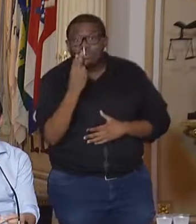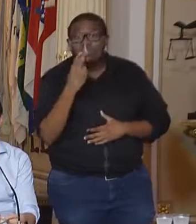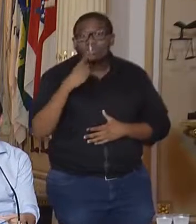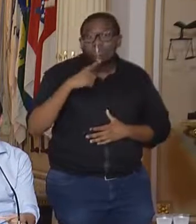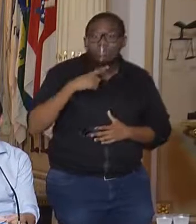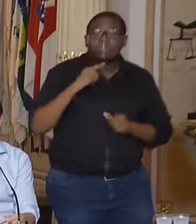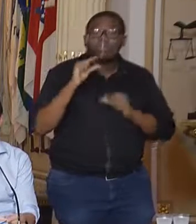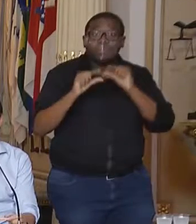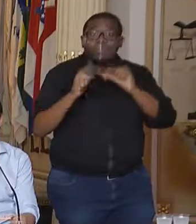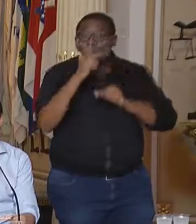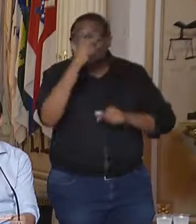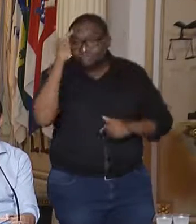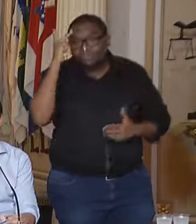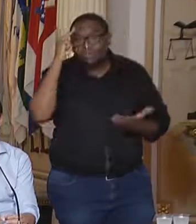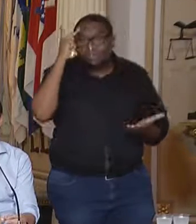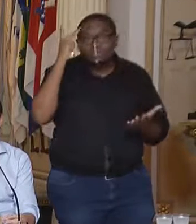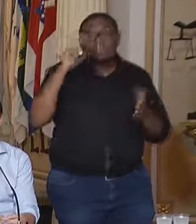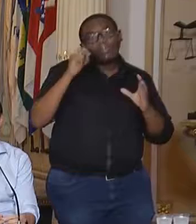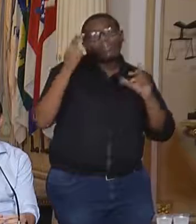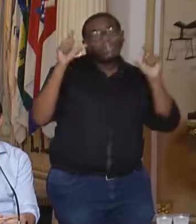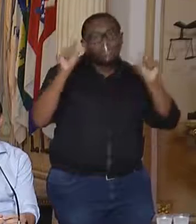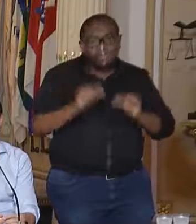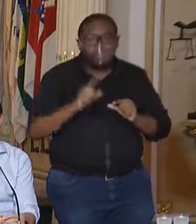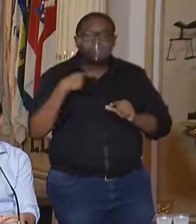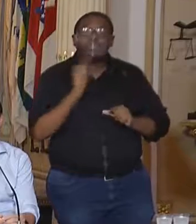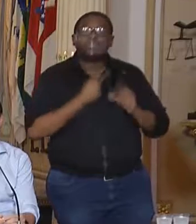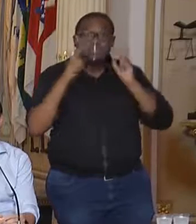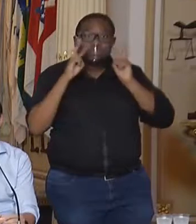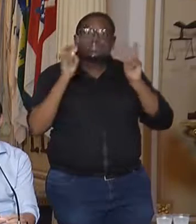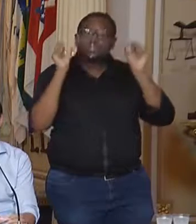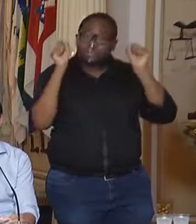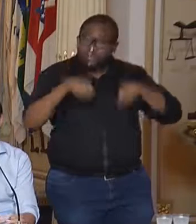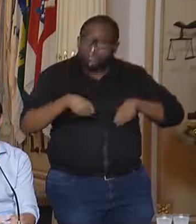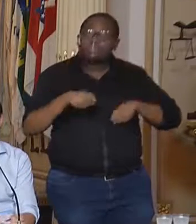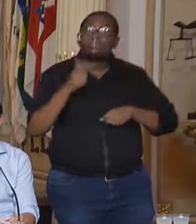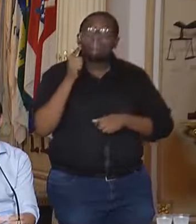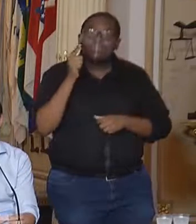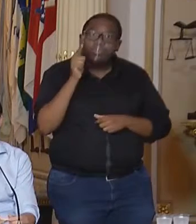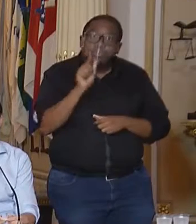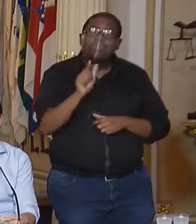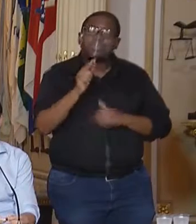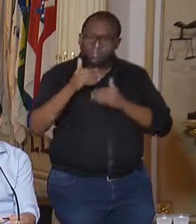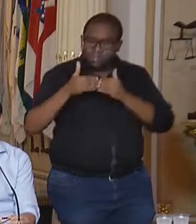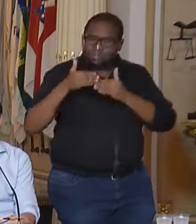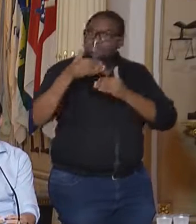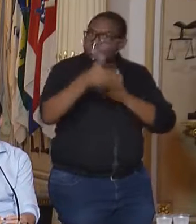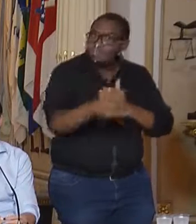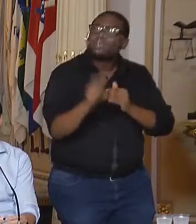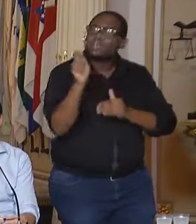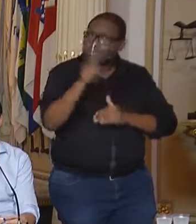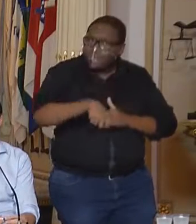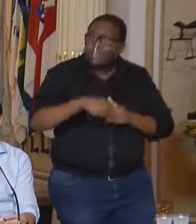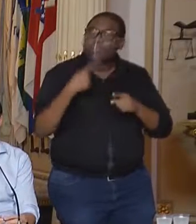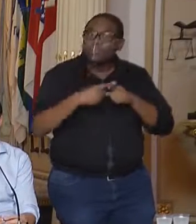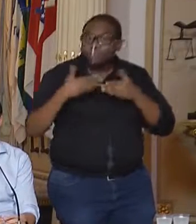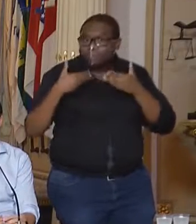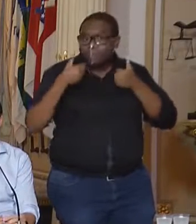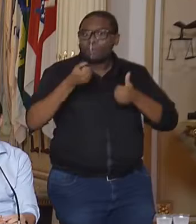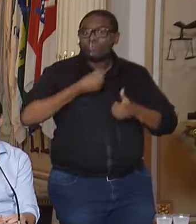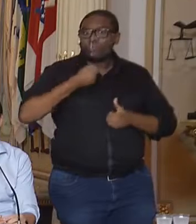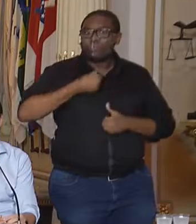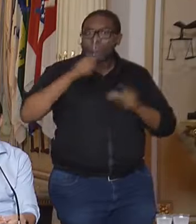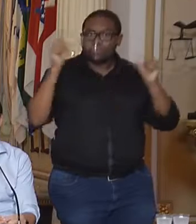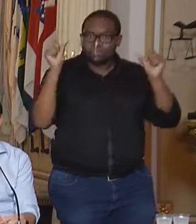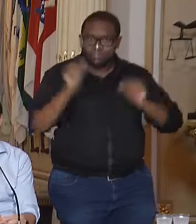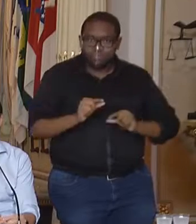poucos casos e aquelas que estão diminuindo, a gente vê maturidade para dar um passo adiante em relação ao